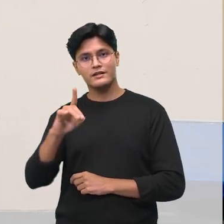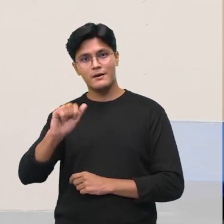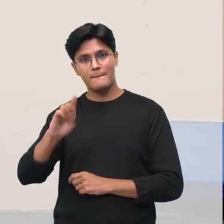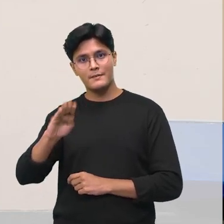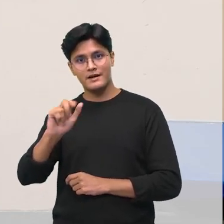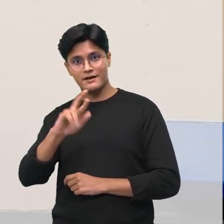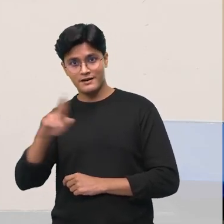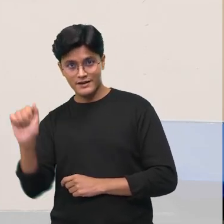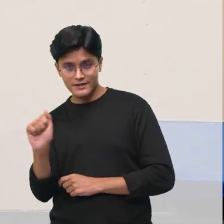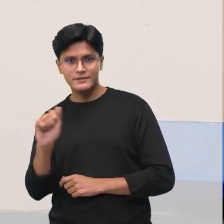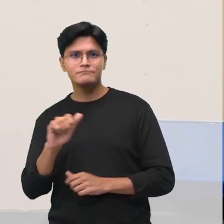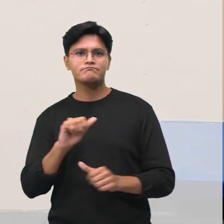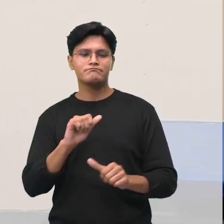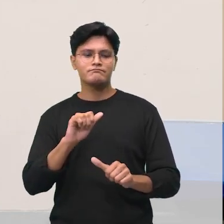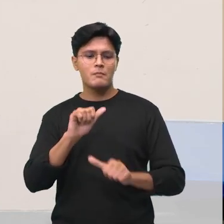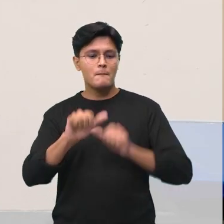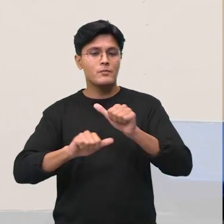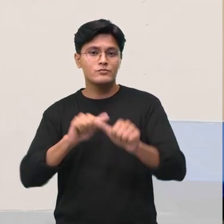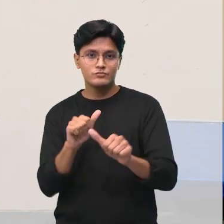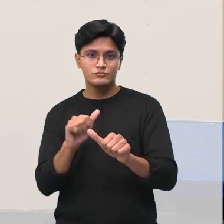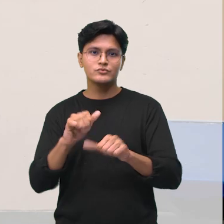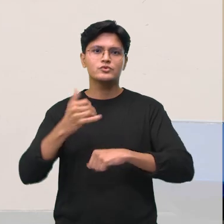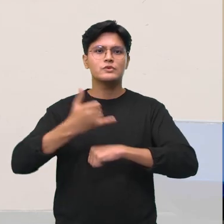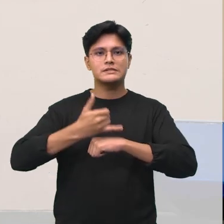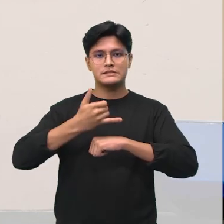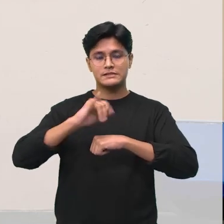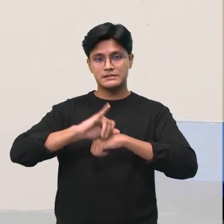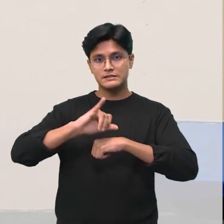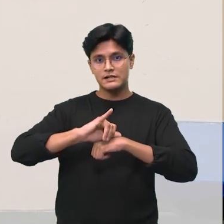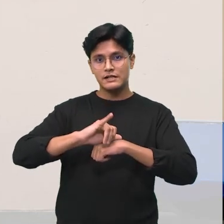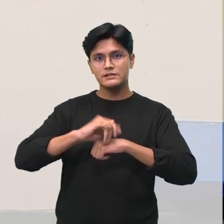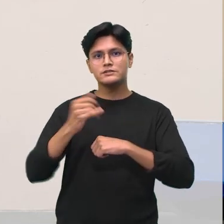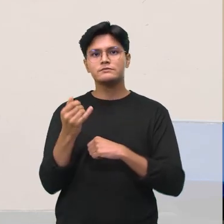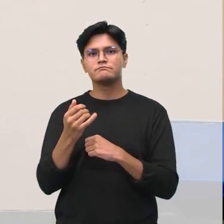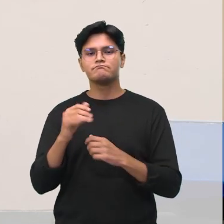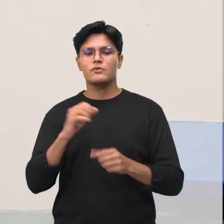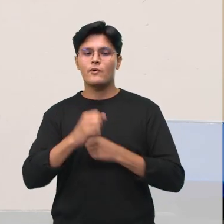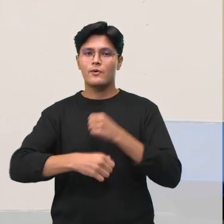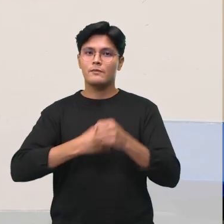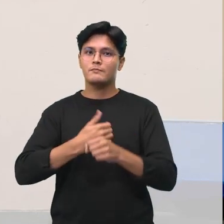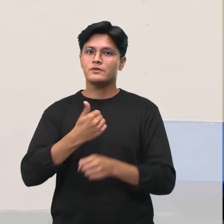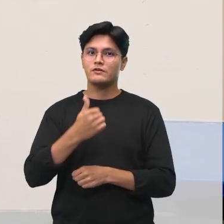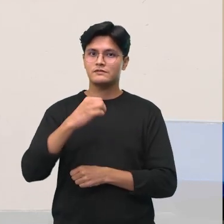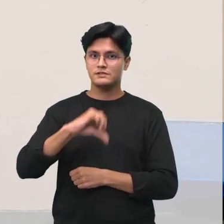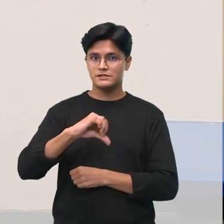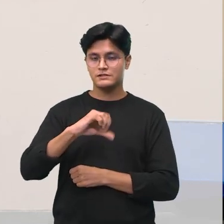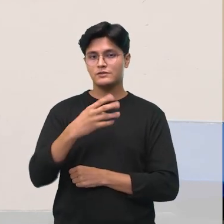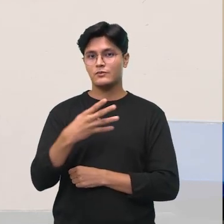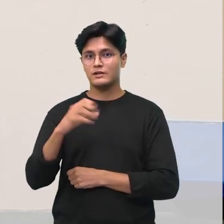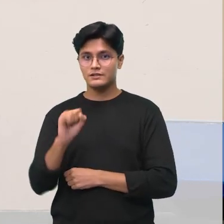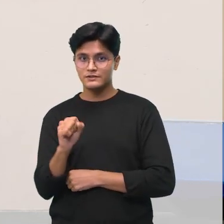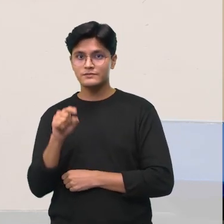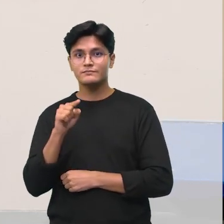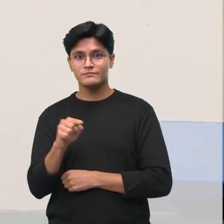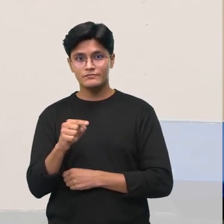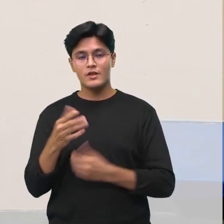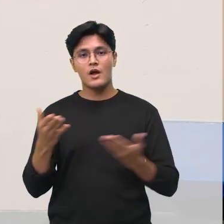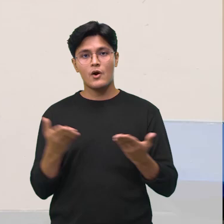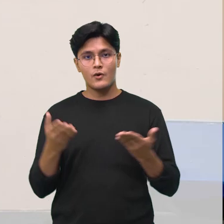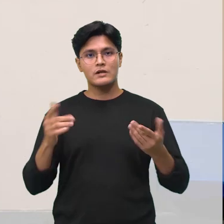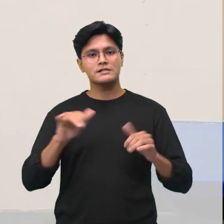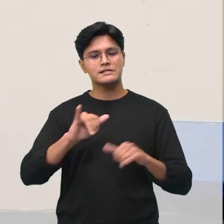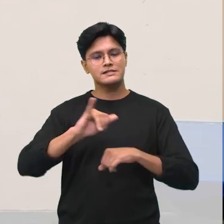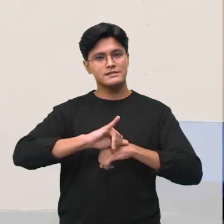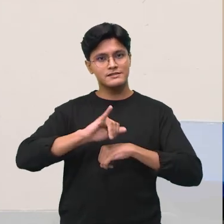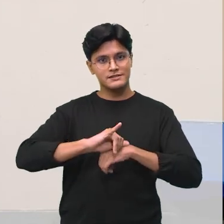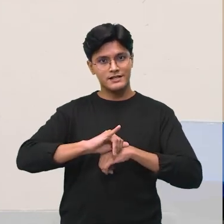a cidade ocorreu em 1848, quando a localidade passou a se chamar Cidade da Barra do Rio Negro.